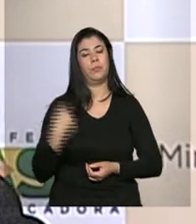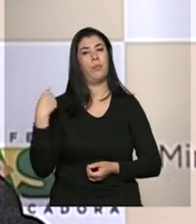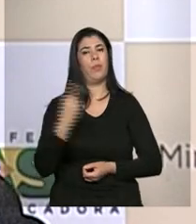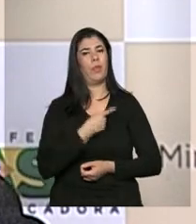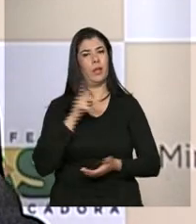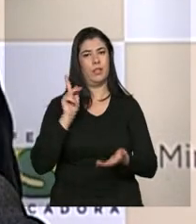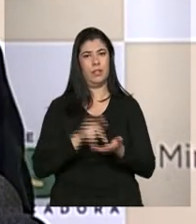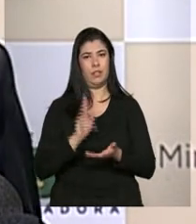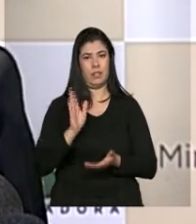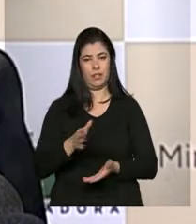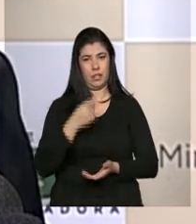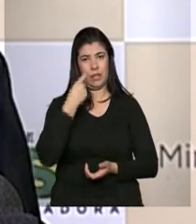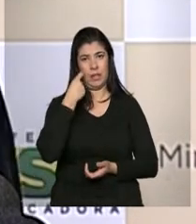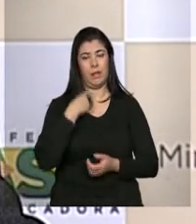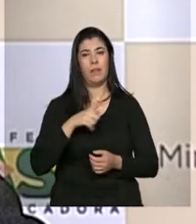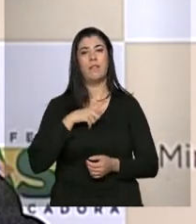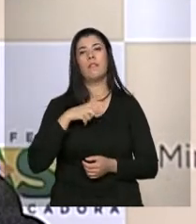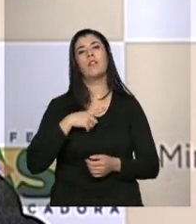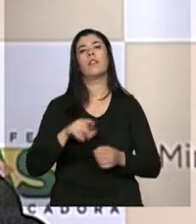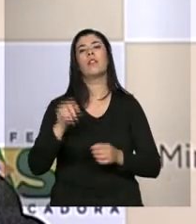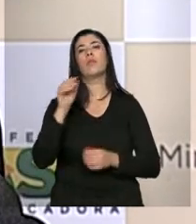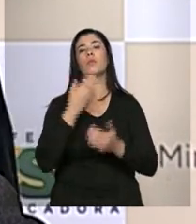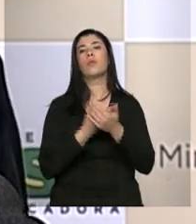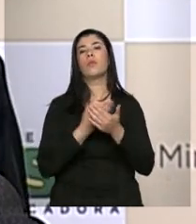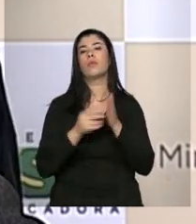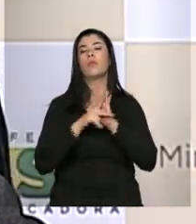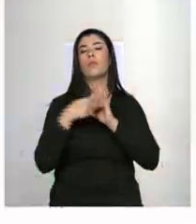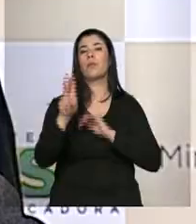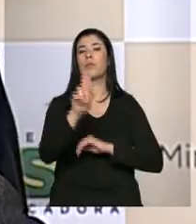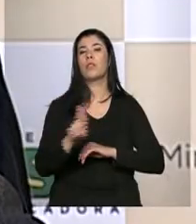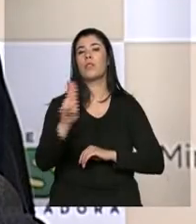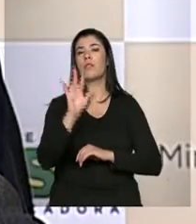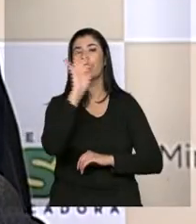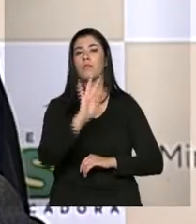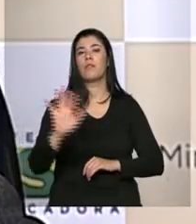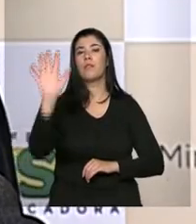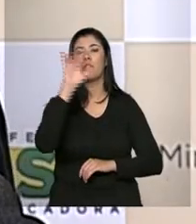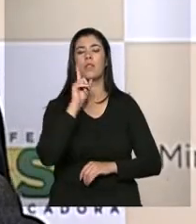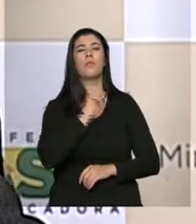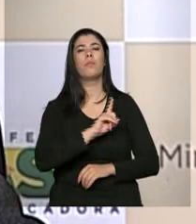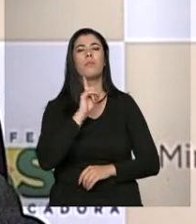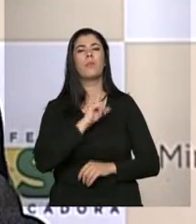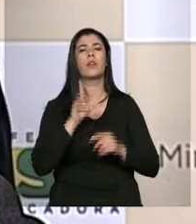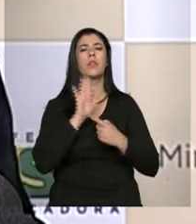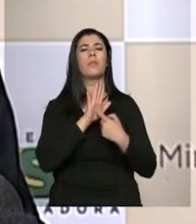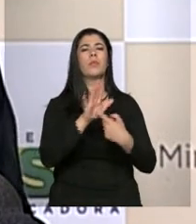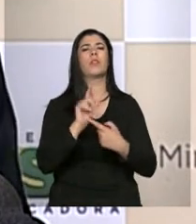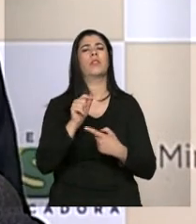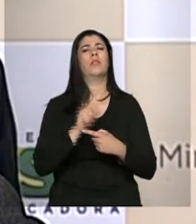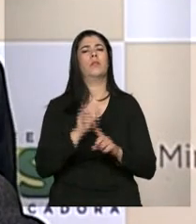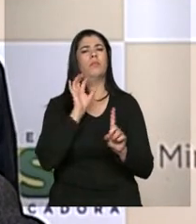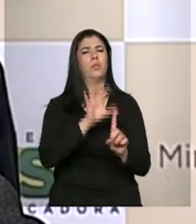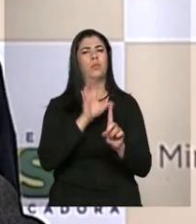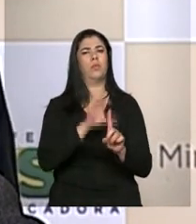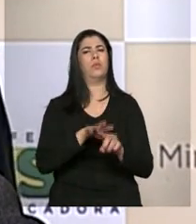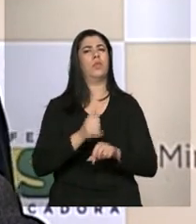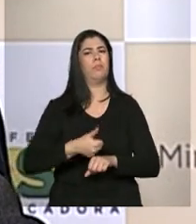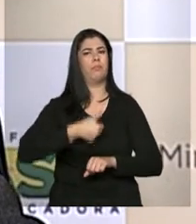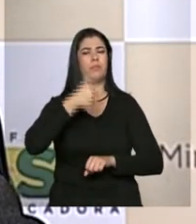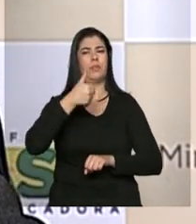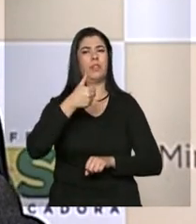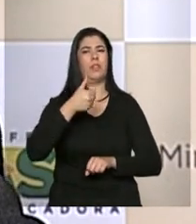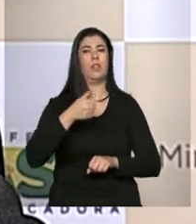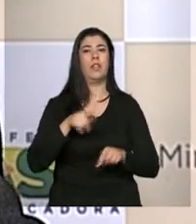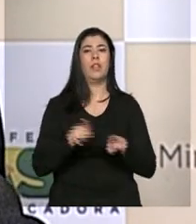inclusive, temos um estudo feito pela Universidade Federal de Minas Gerais, tem mostrado um impacto muito significativo,